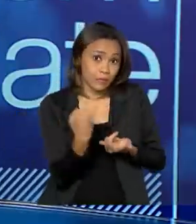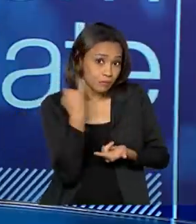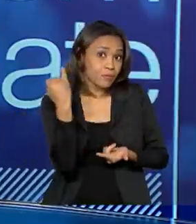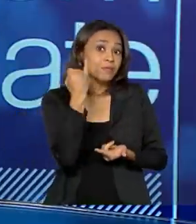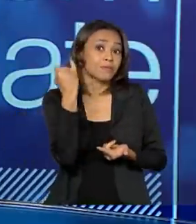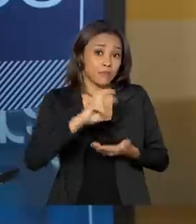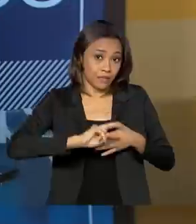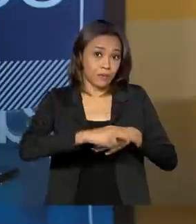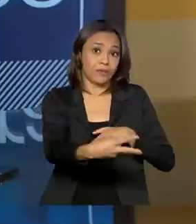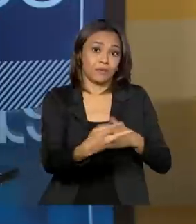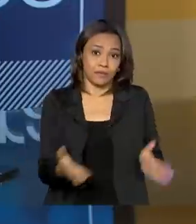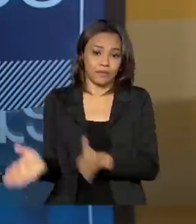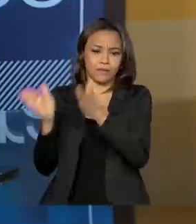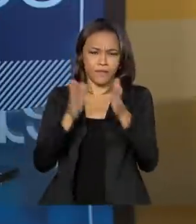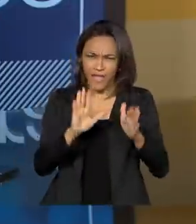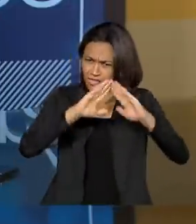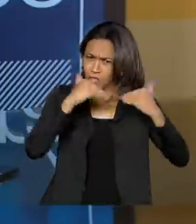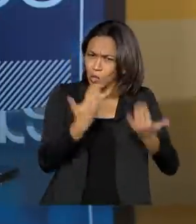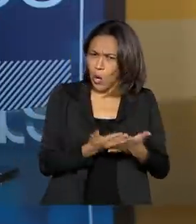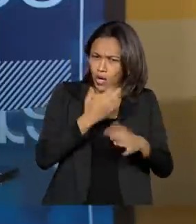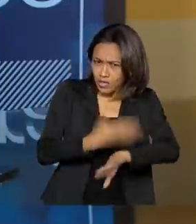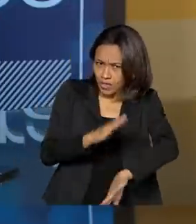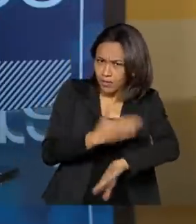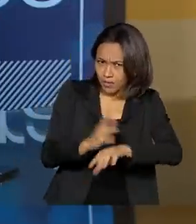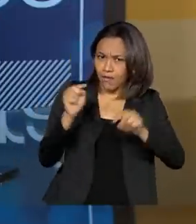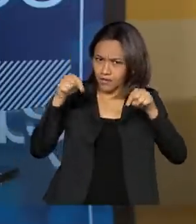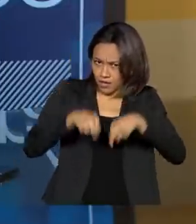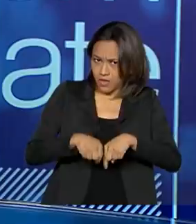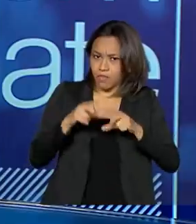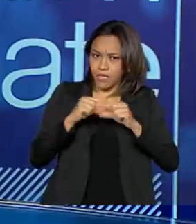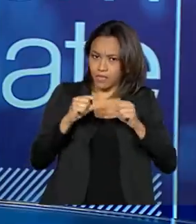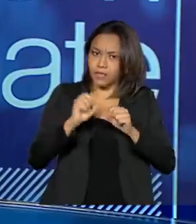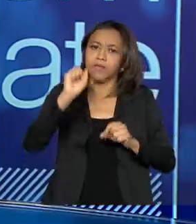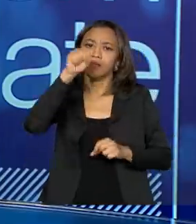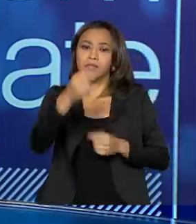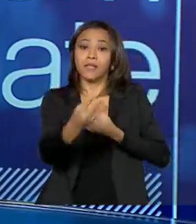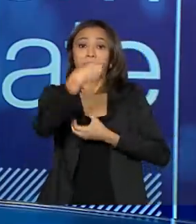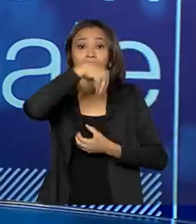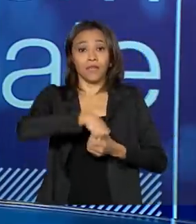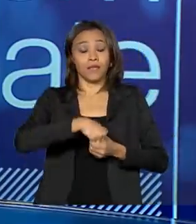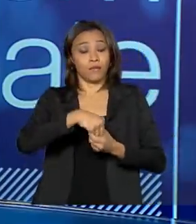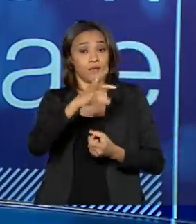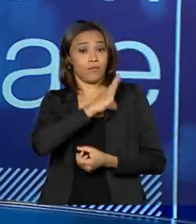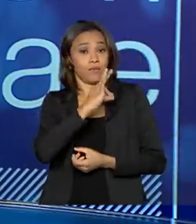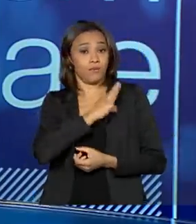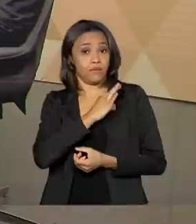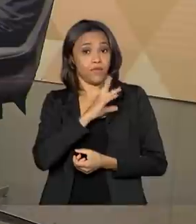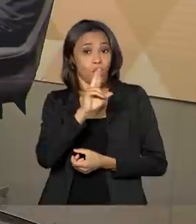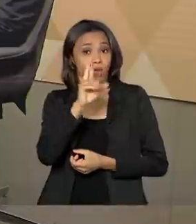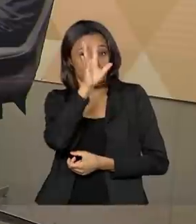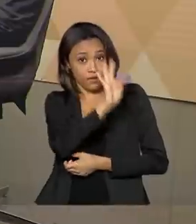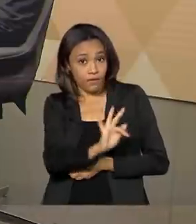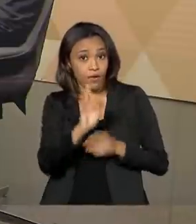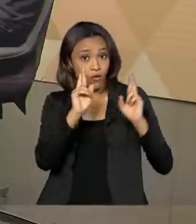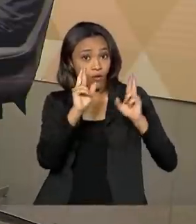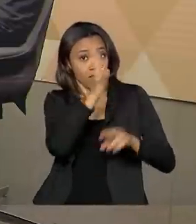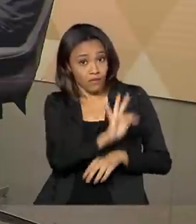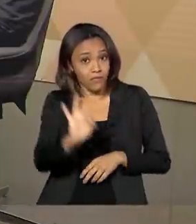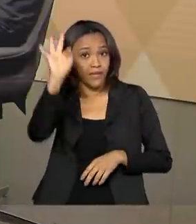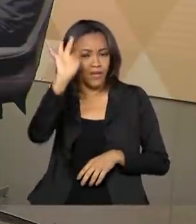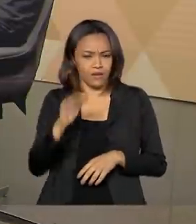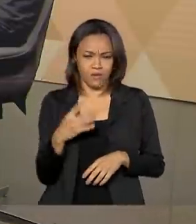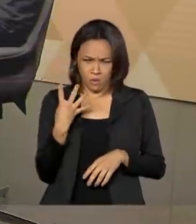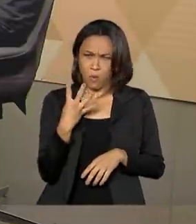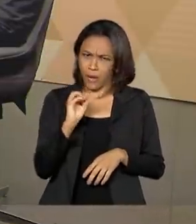essa escola vai funcionar aqui em Brasília, se eu não me engano, né? Exatamente, na sede da Polícia Rodoviária Federal. E são 4 milhões de reais que estão sendo